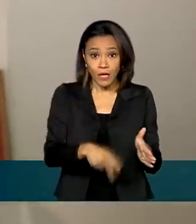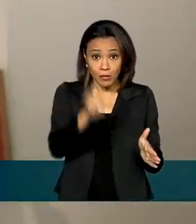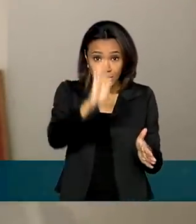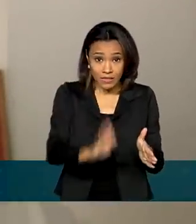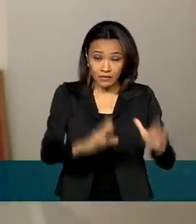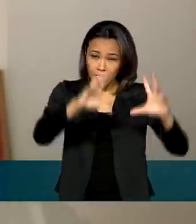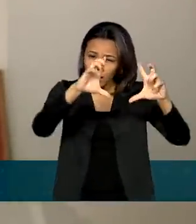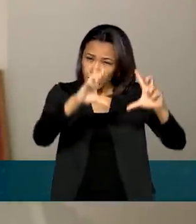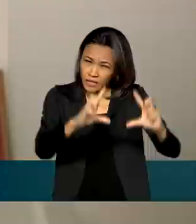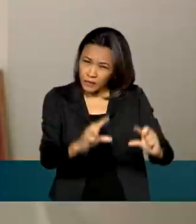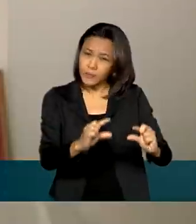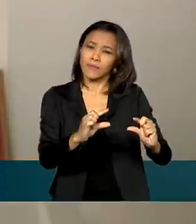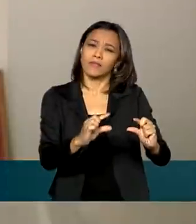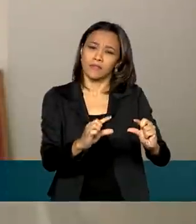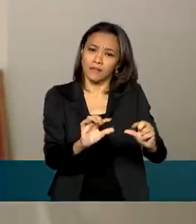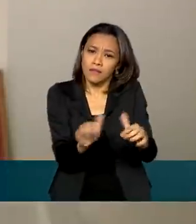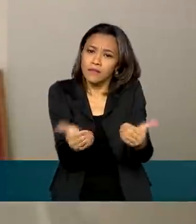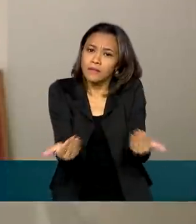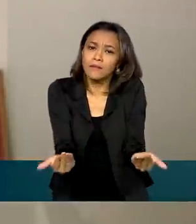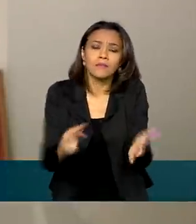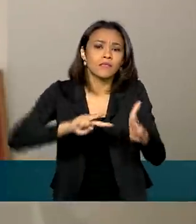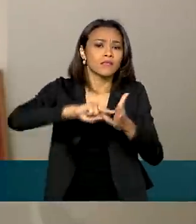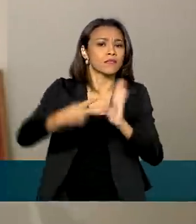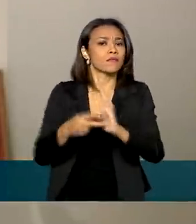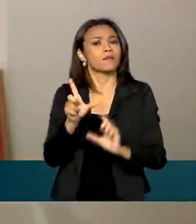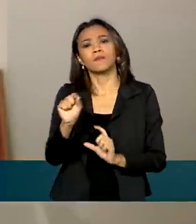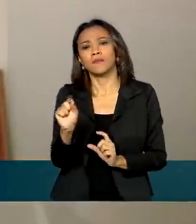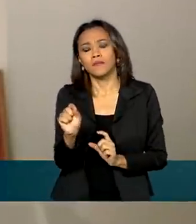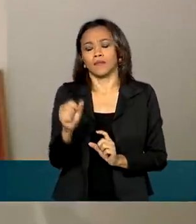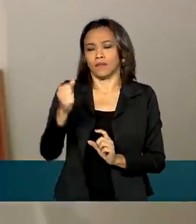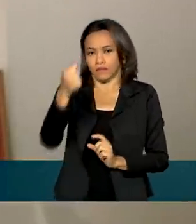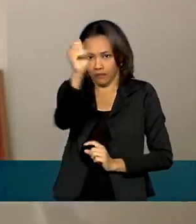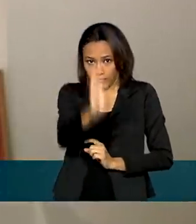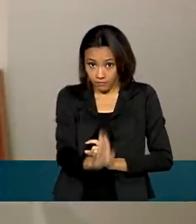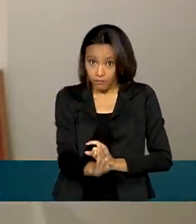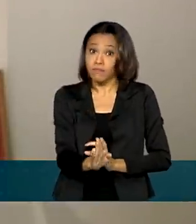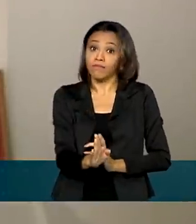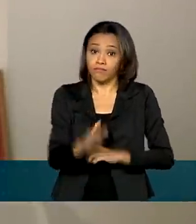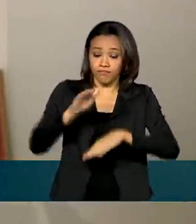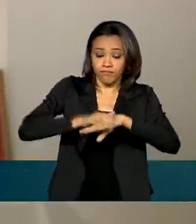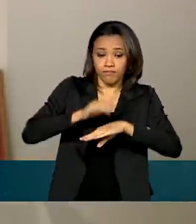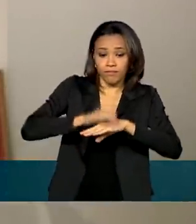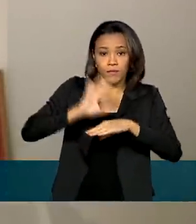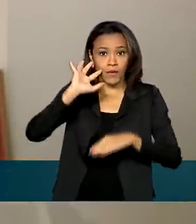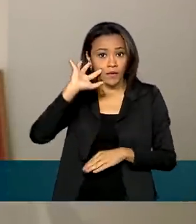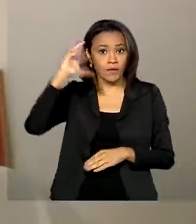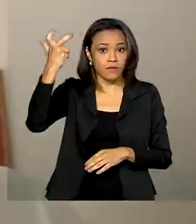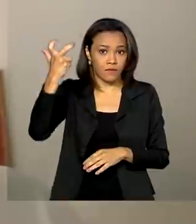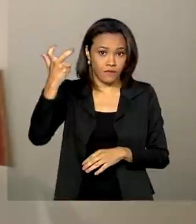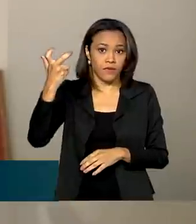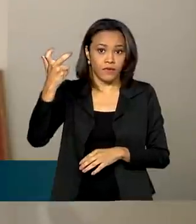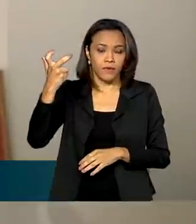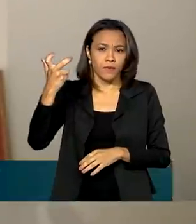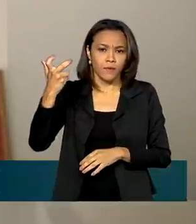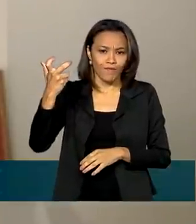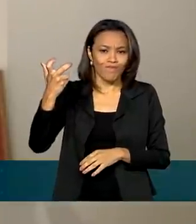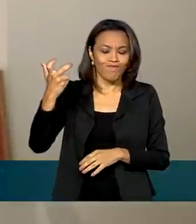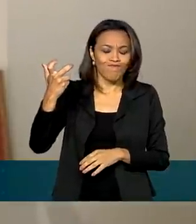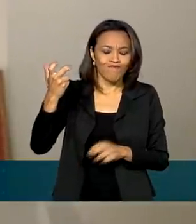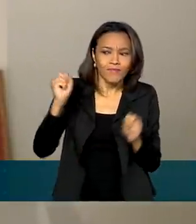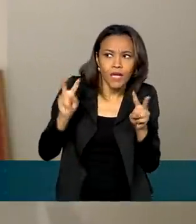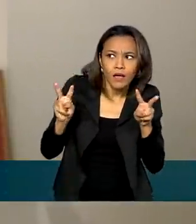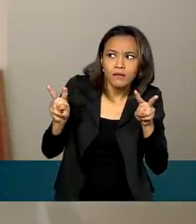reduzida. Então, quer dizer que o Brasil resolveu atender,